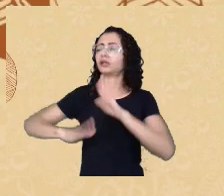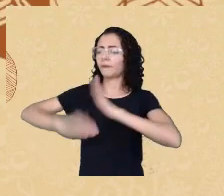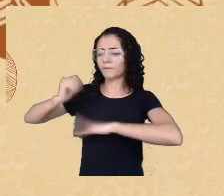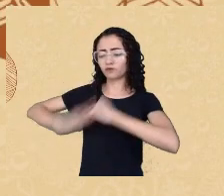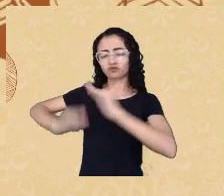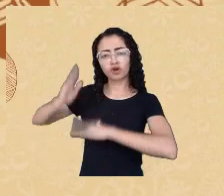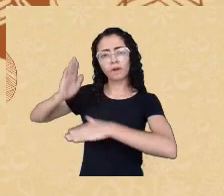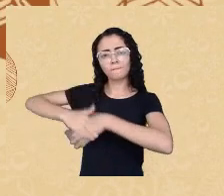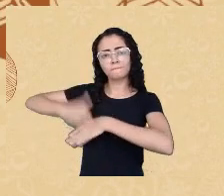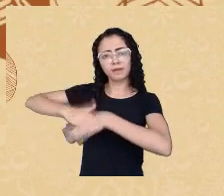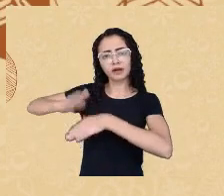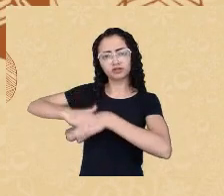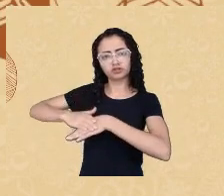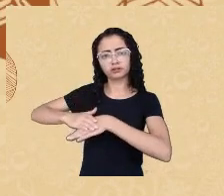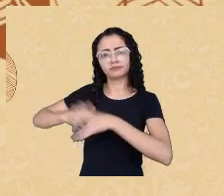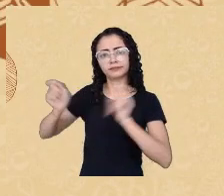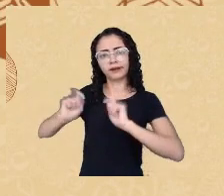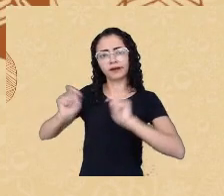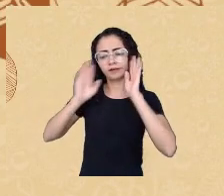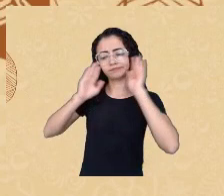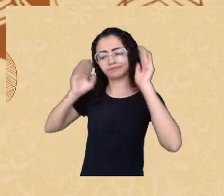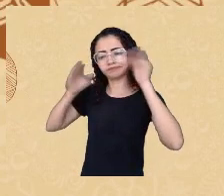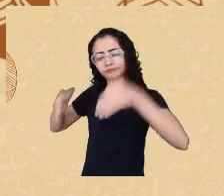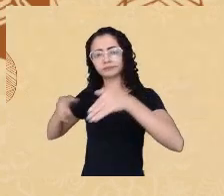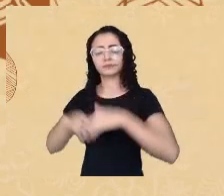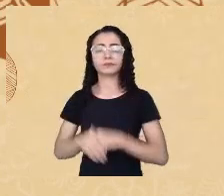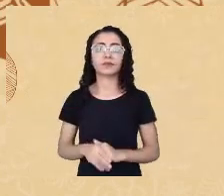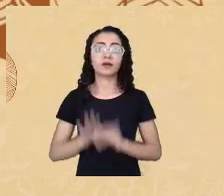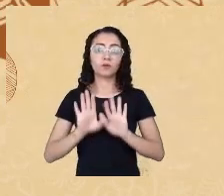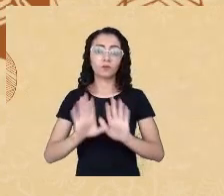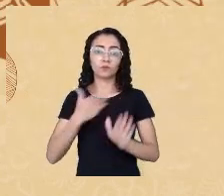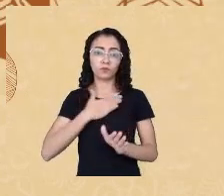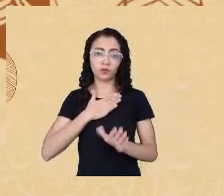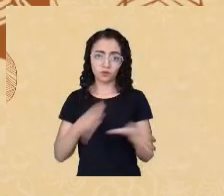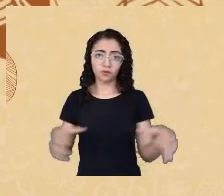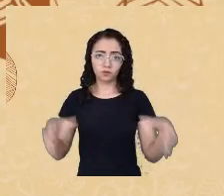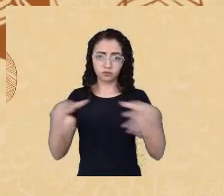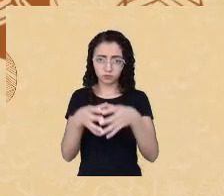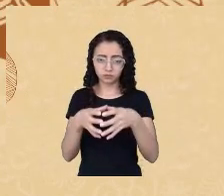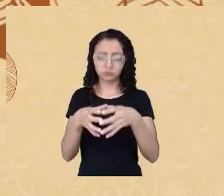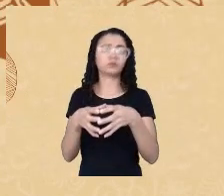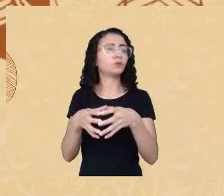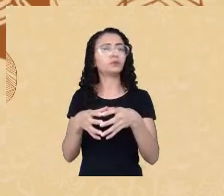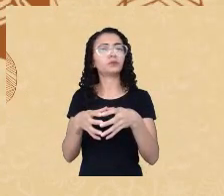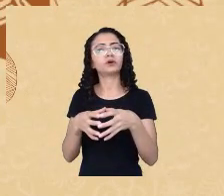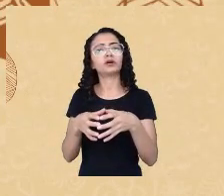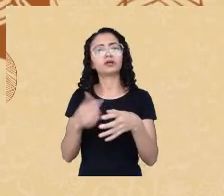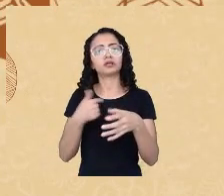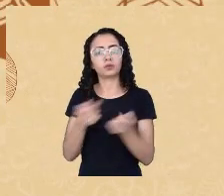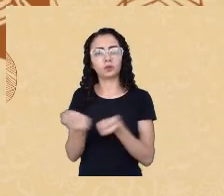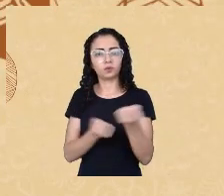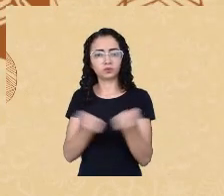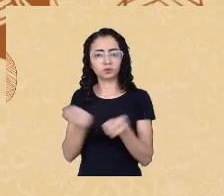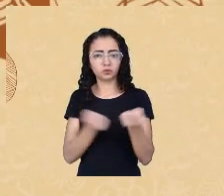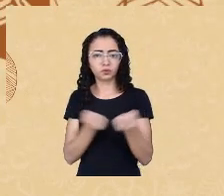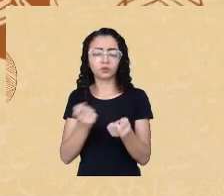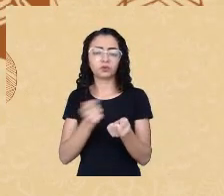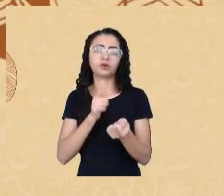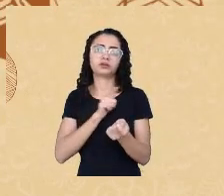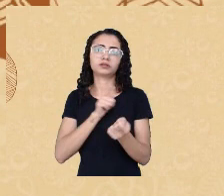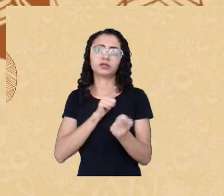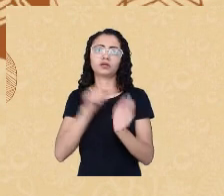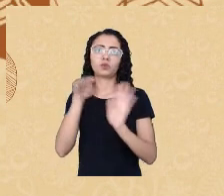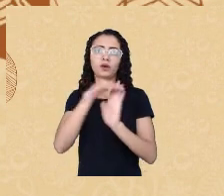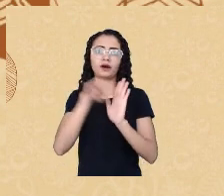O laboratório que eu coordeno está contido no catálogo de laboratórios de avaliação psicológica do Brasil,